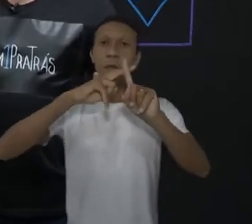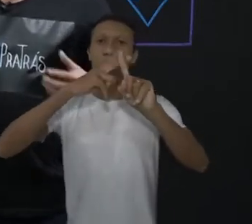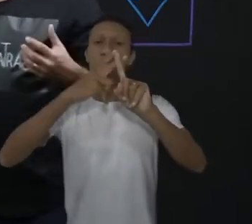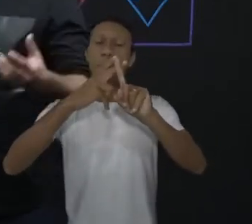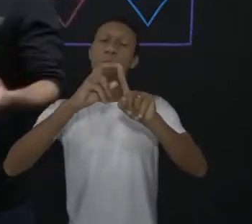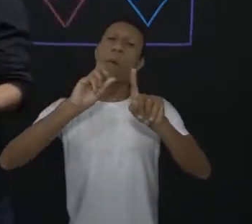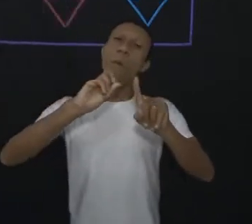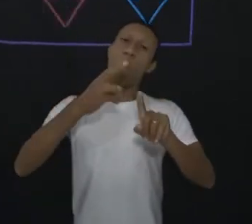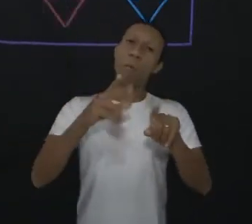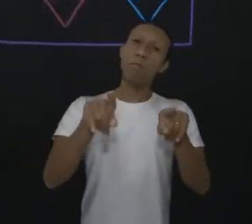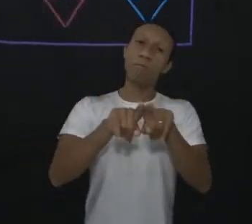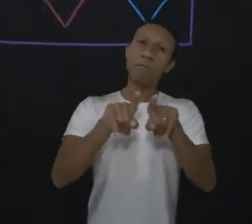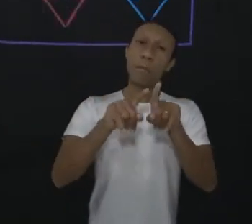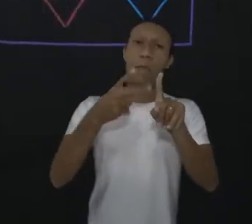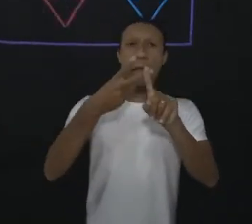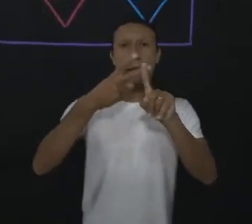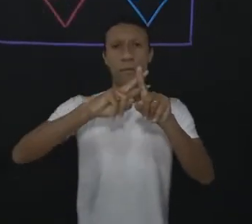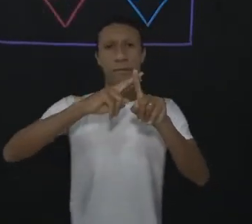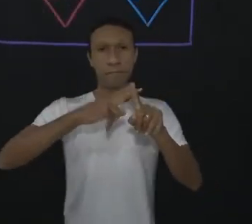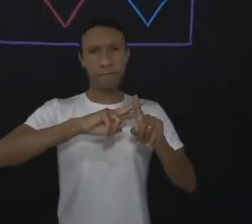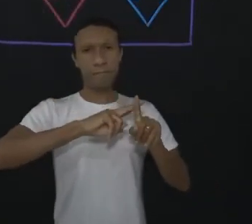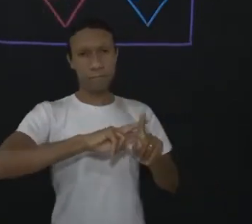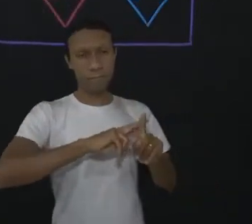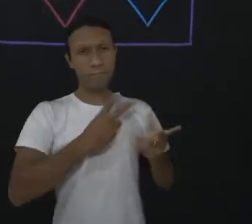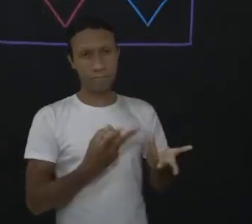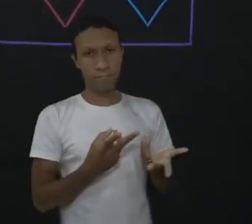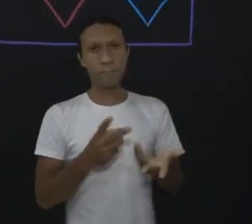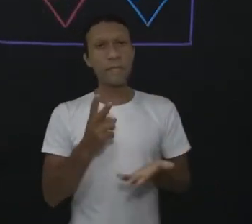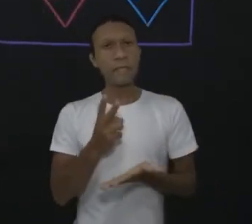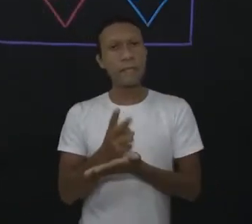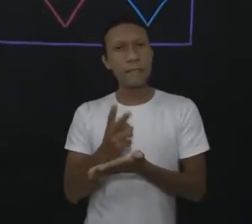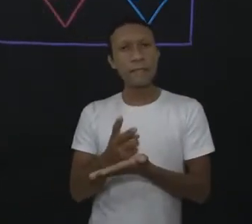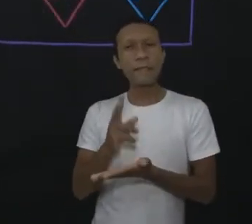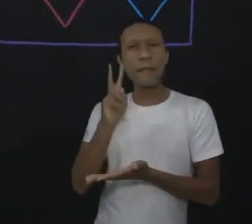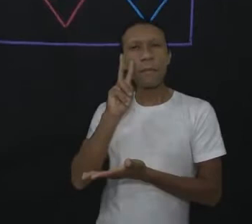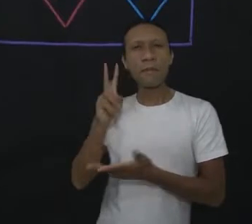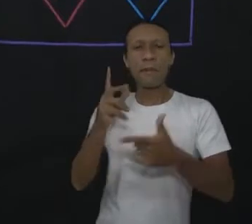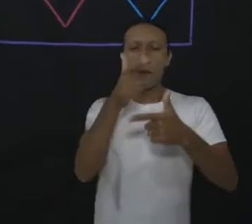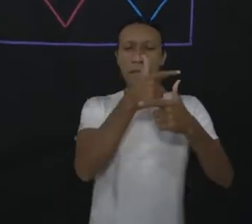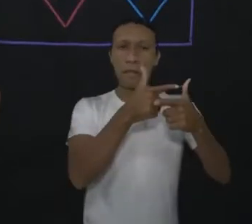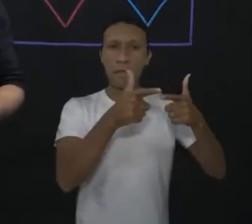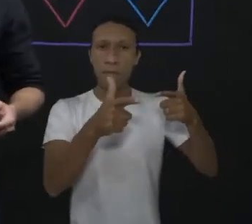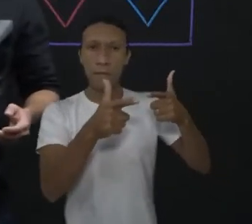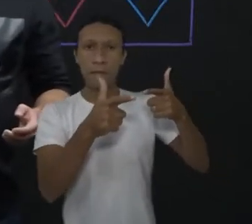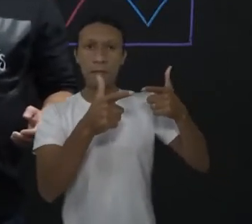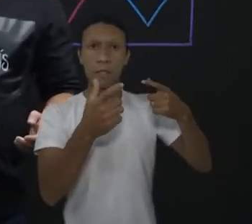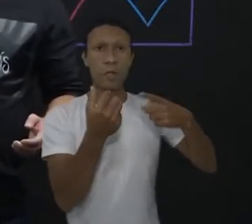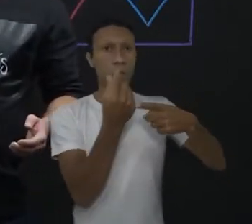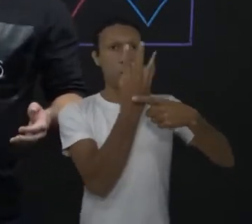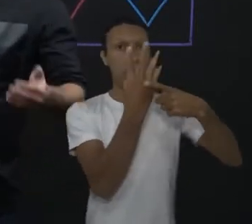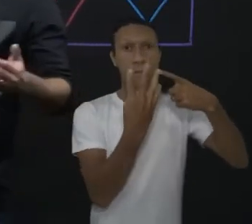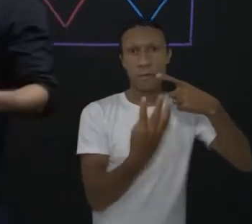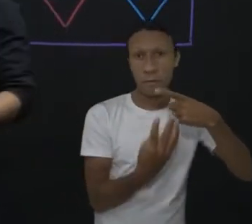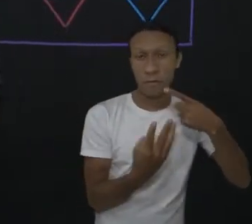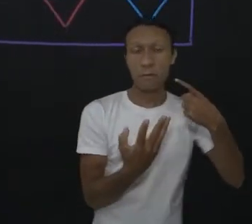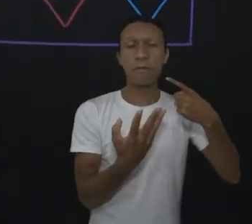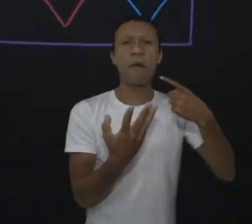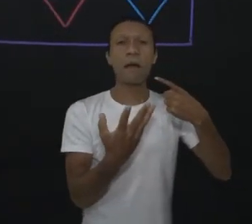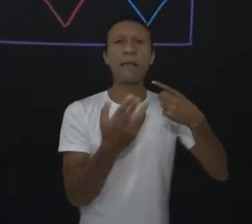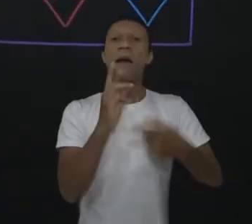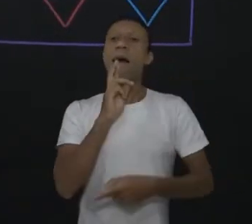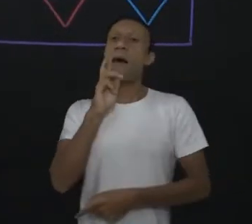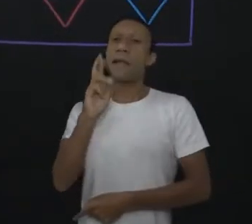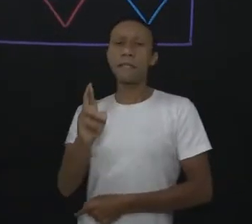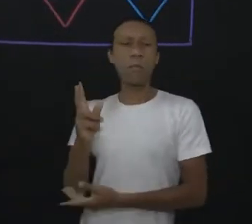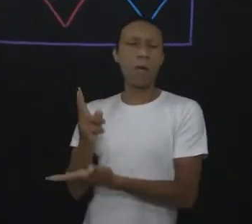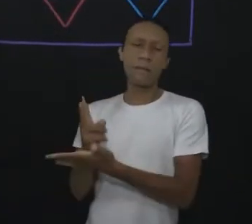2 em 2. De modo que, sempre que nós resolvermos a divisão do numerador pelo denominador, o resultado